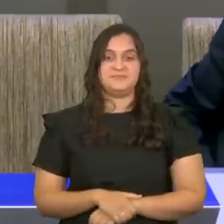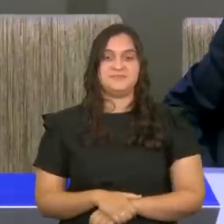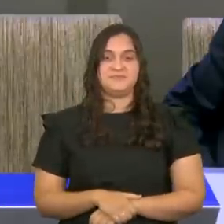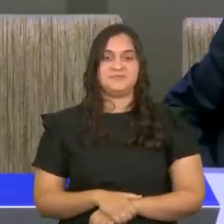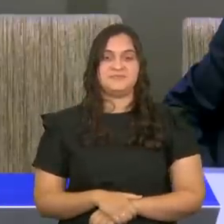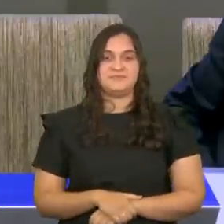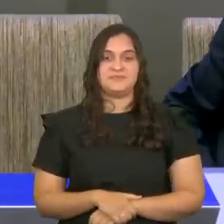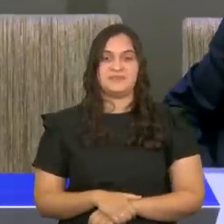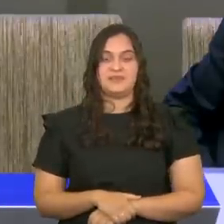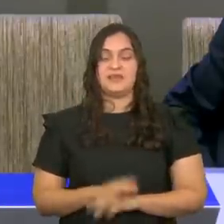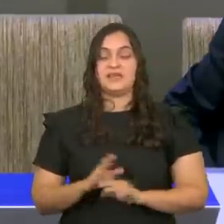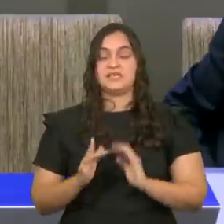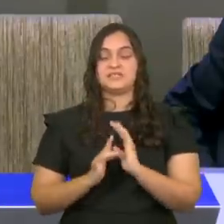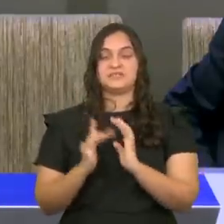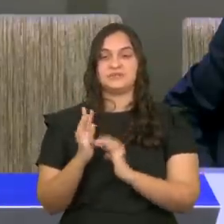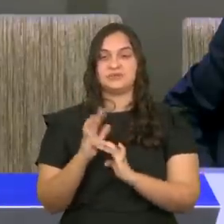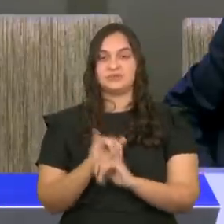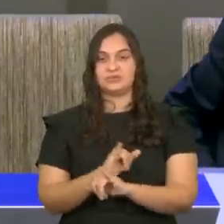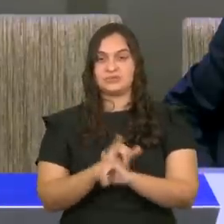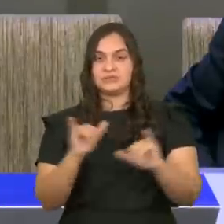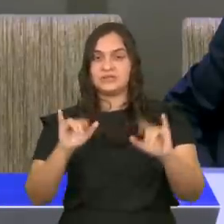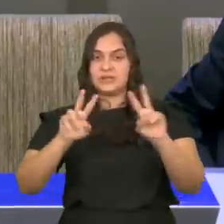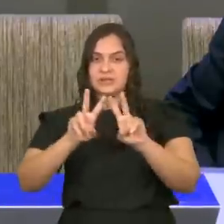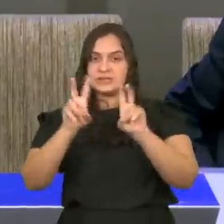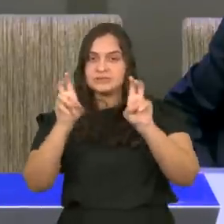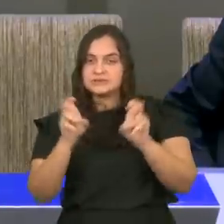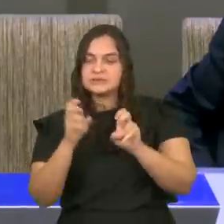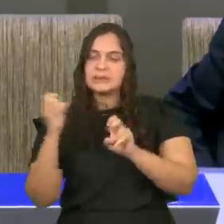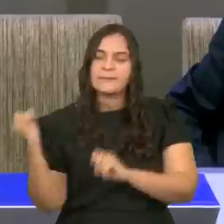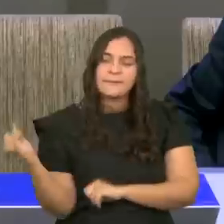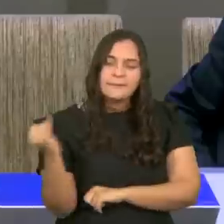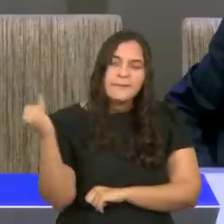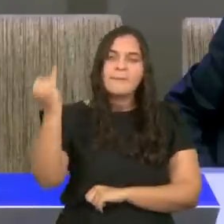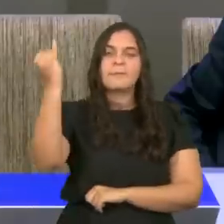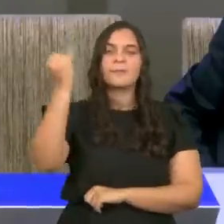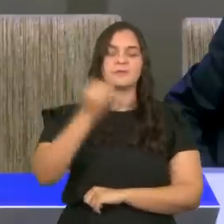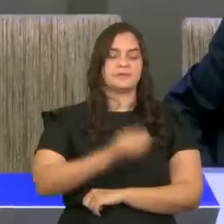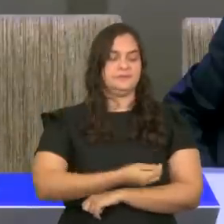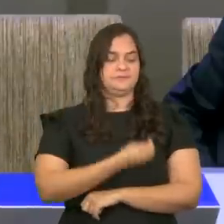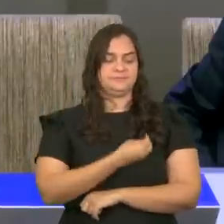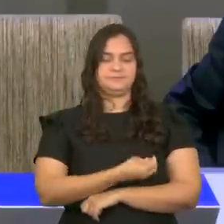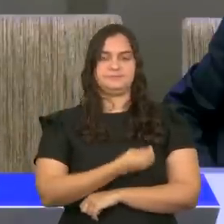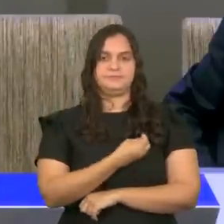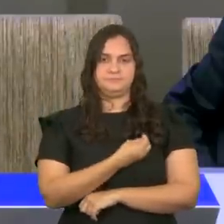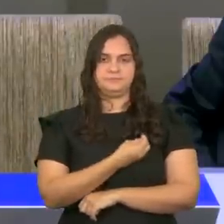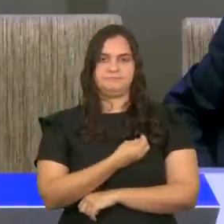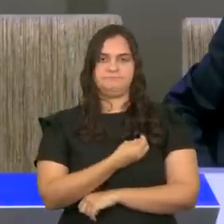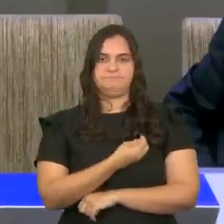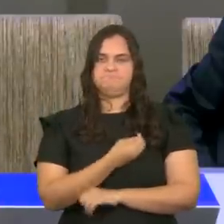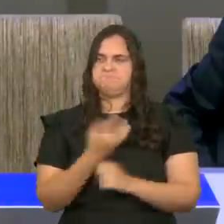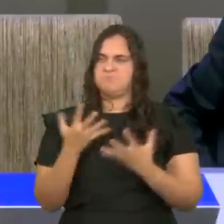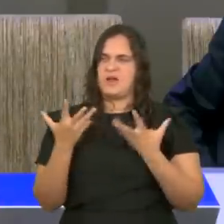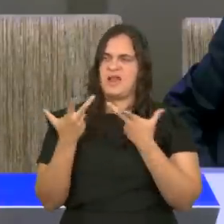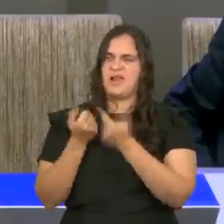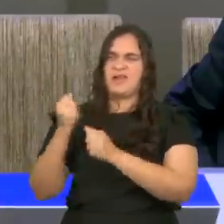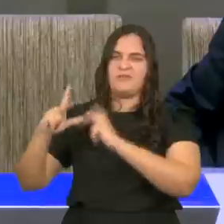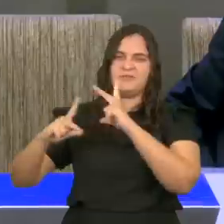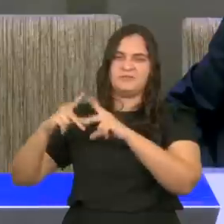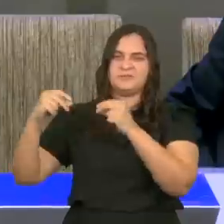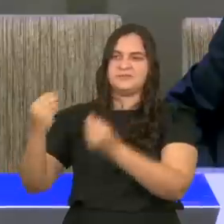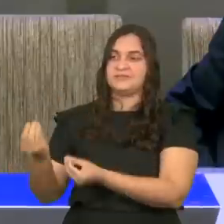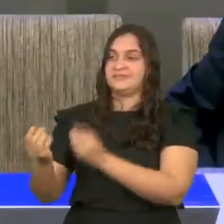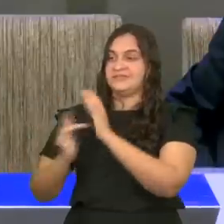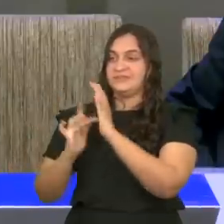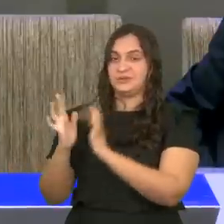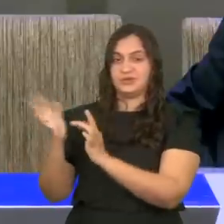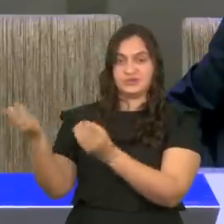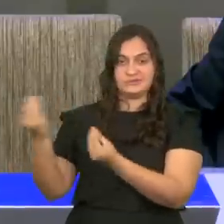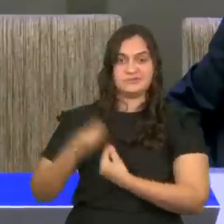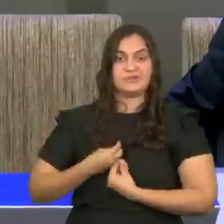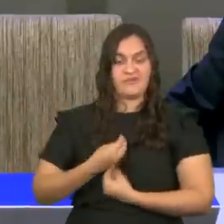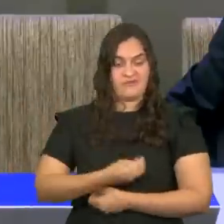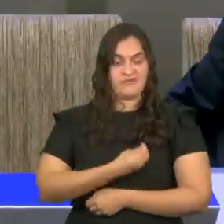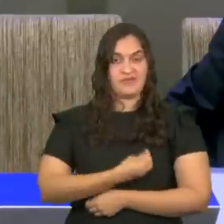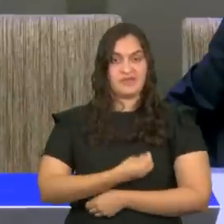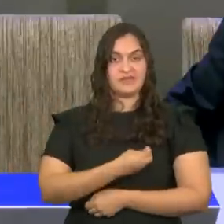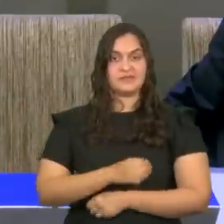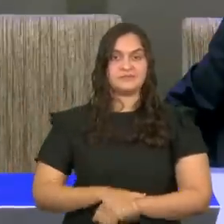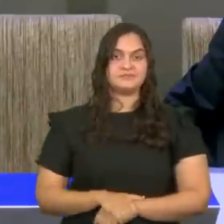usa